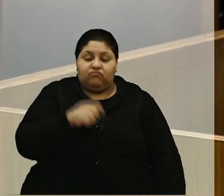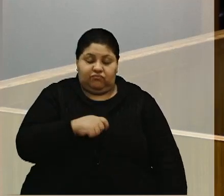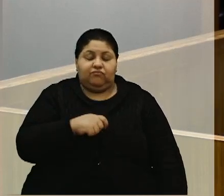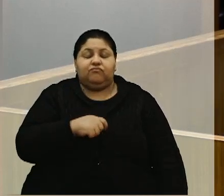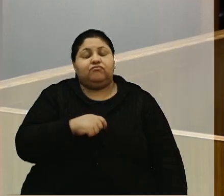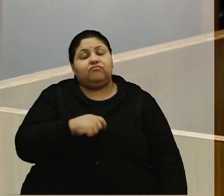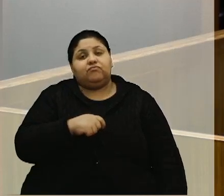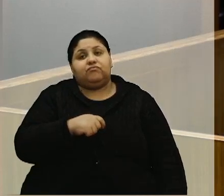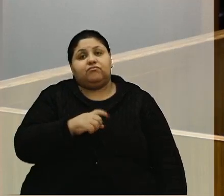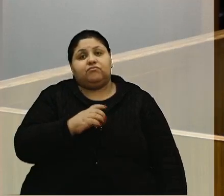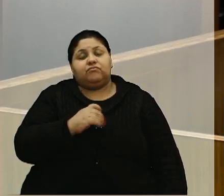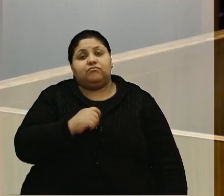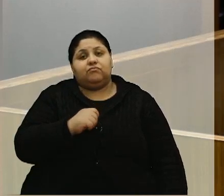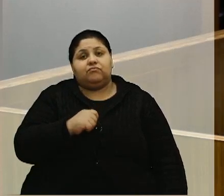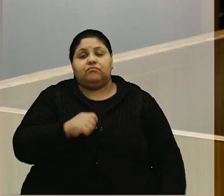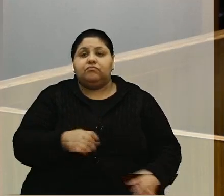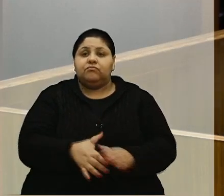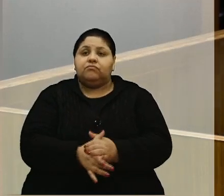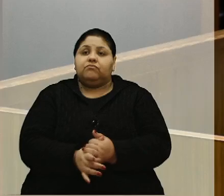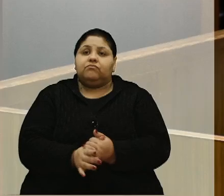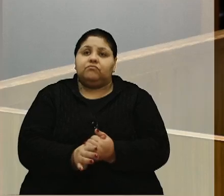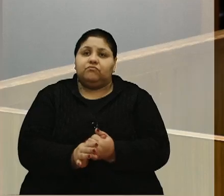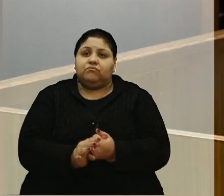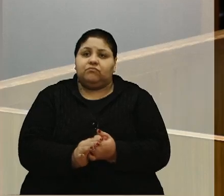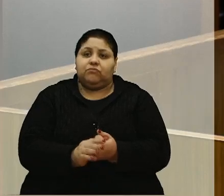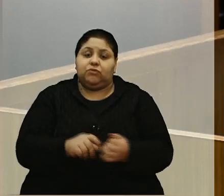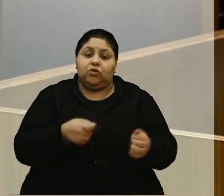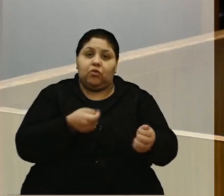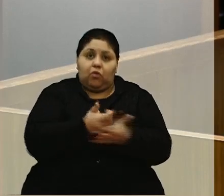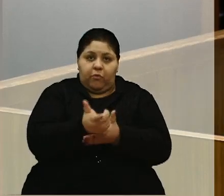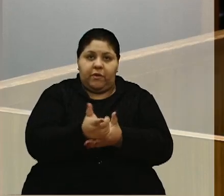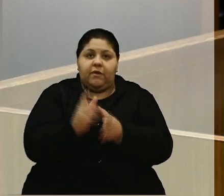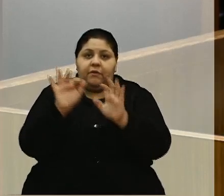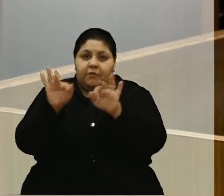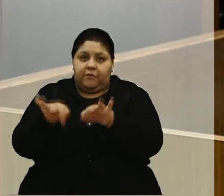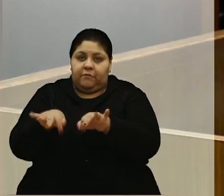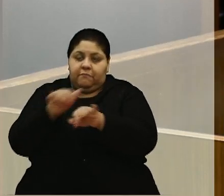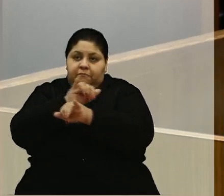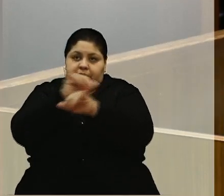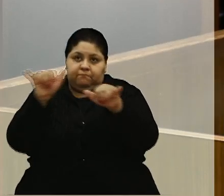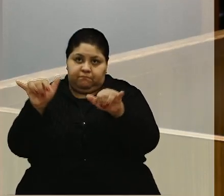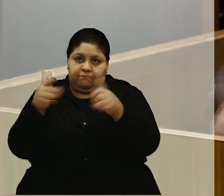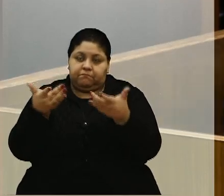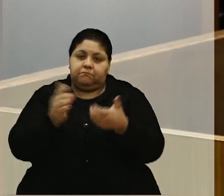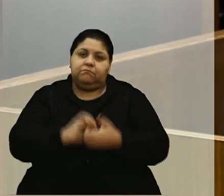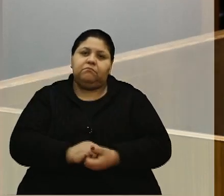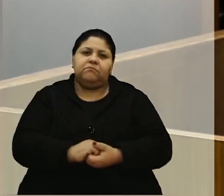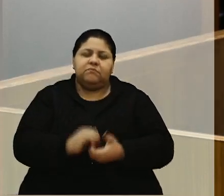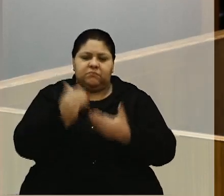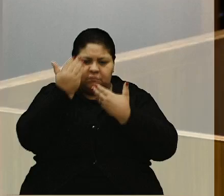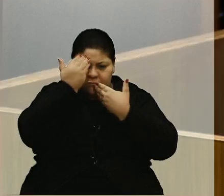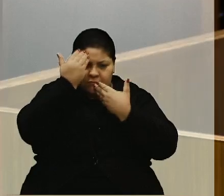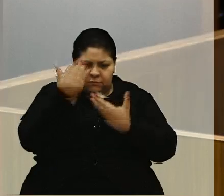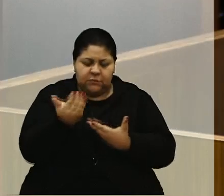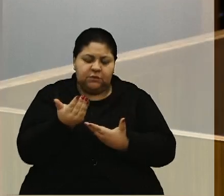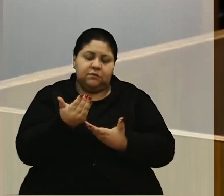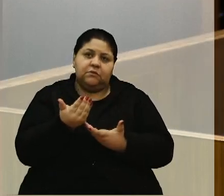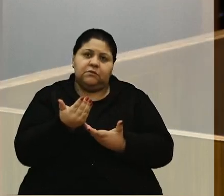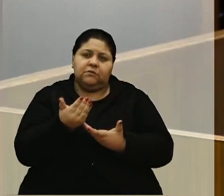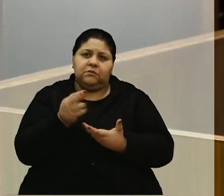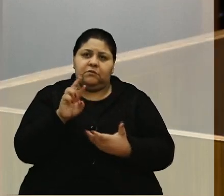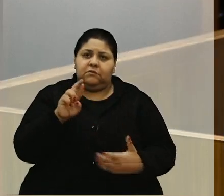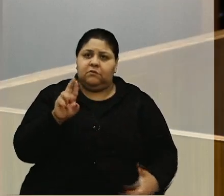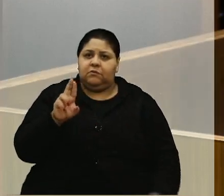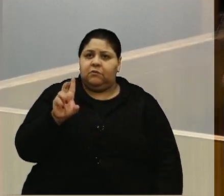adquiridos. Para finalizar, quero dizer que, agradecer o Rudimar,